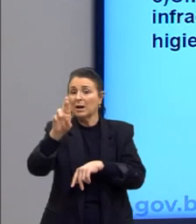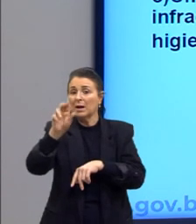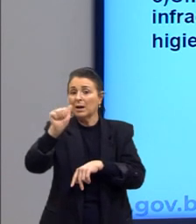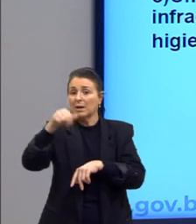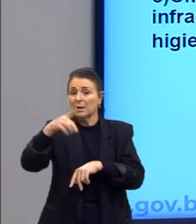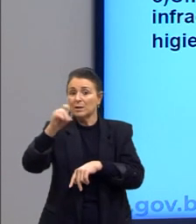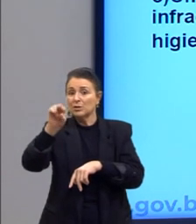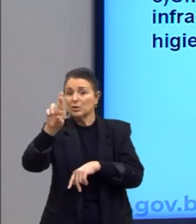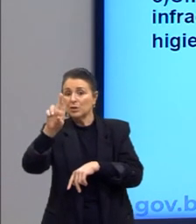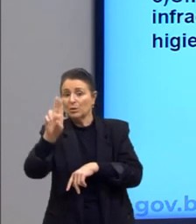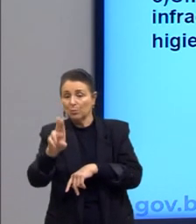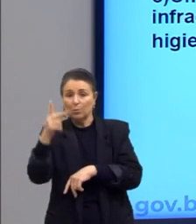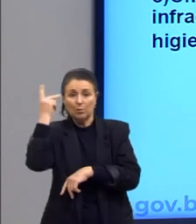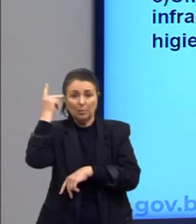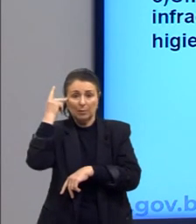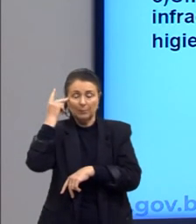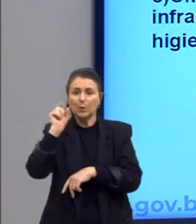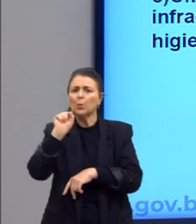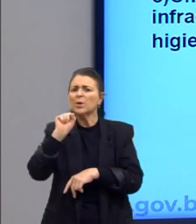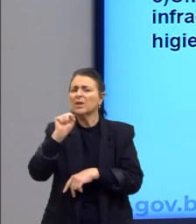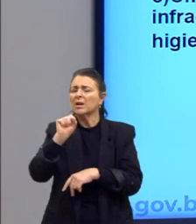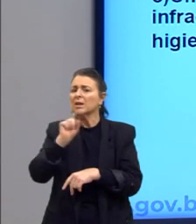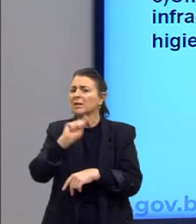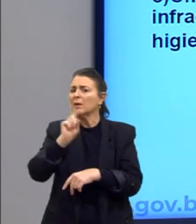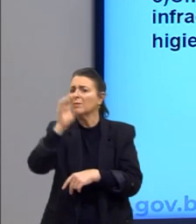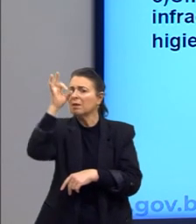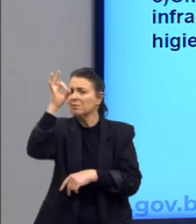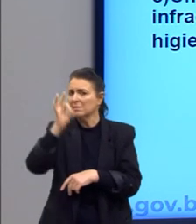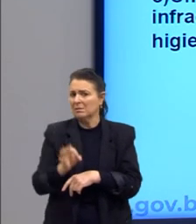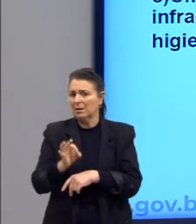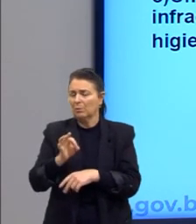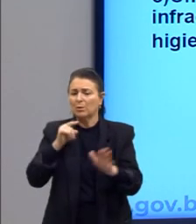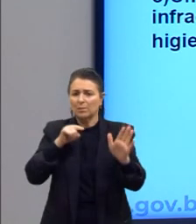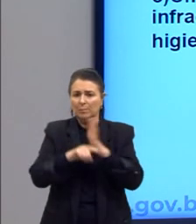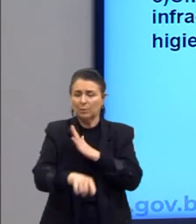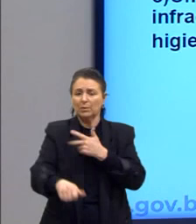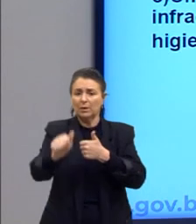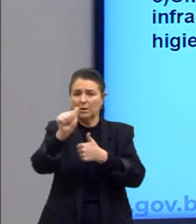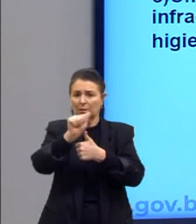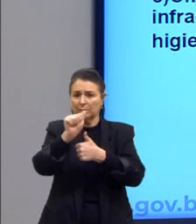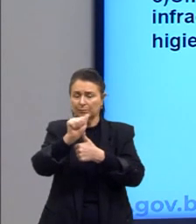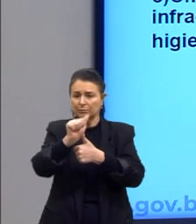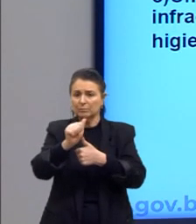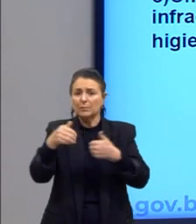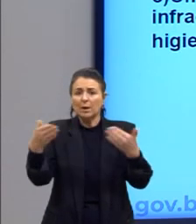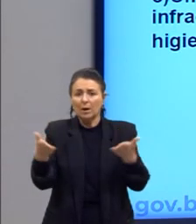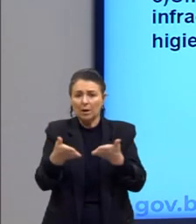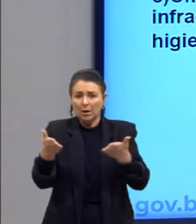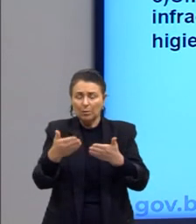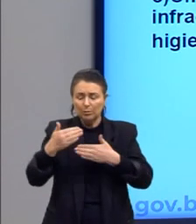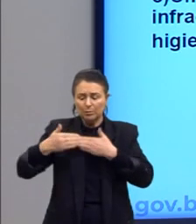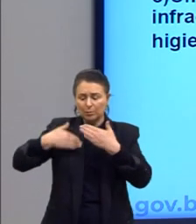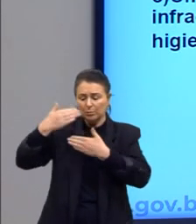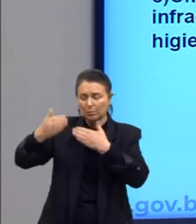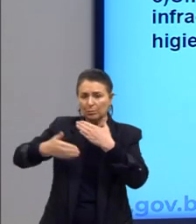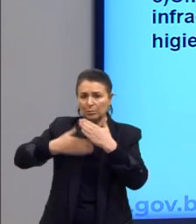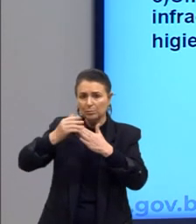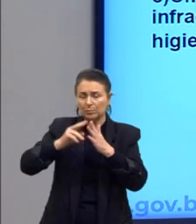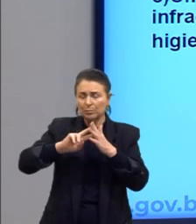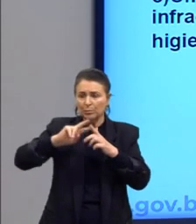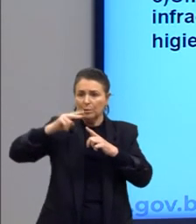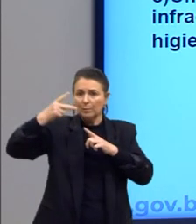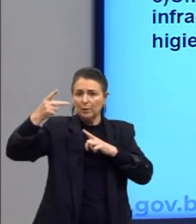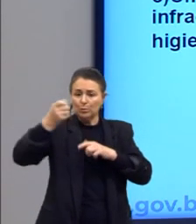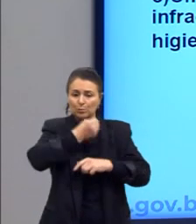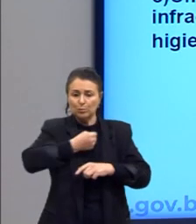questão, é incorreta a seguinte afirmação, letra A. Atualmente, com o progressivo aumento do número de